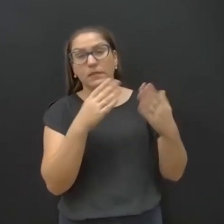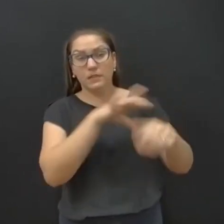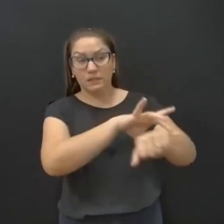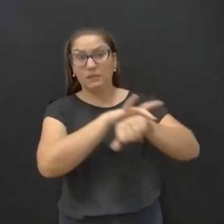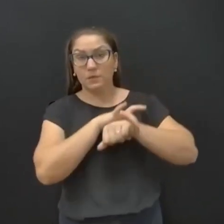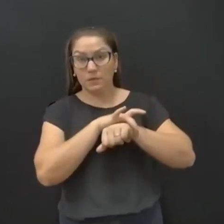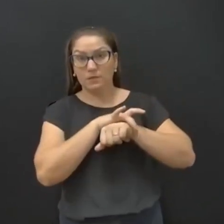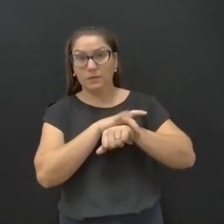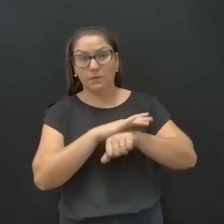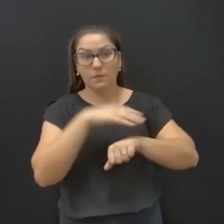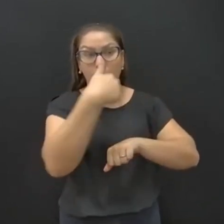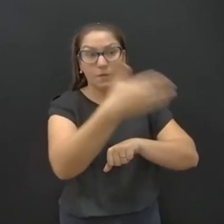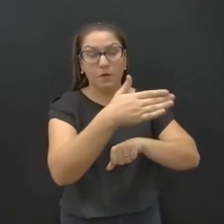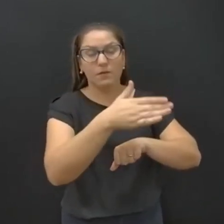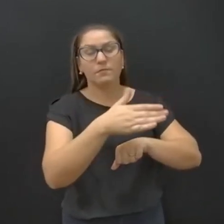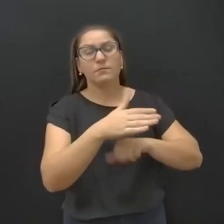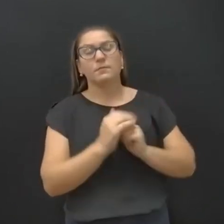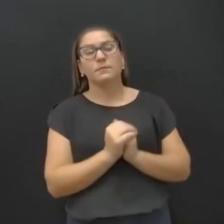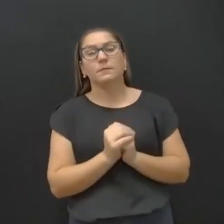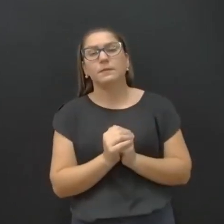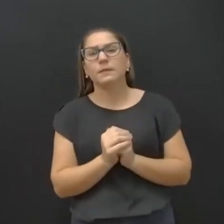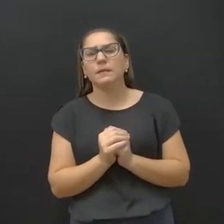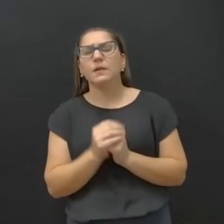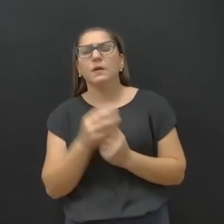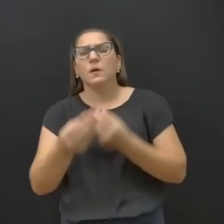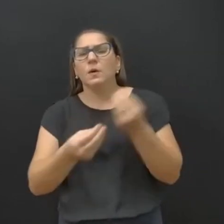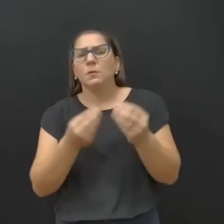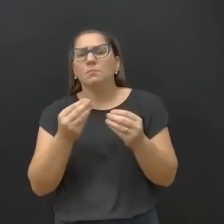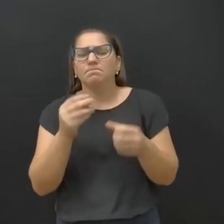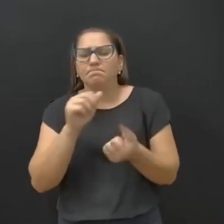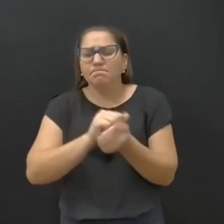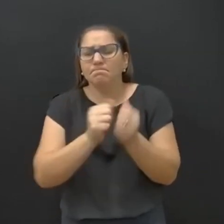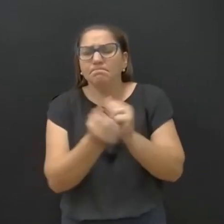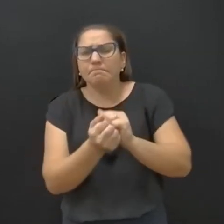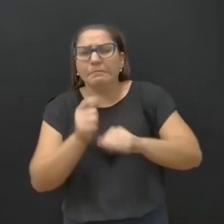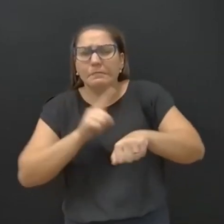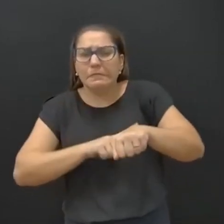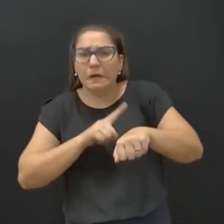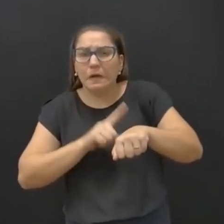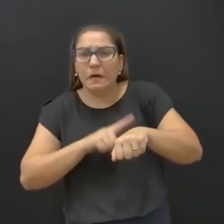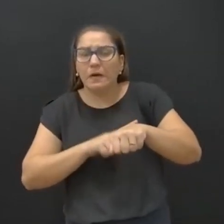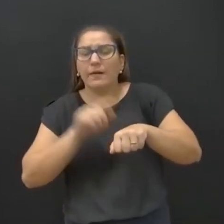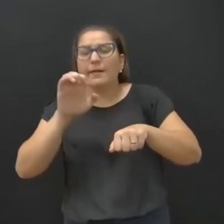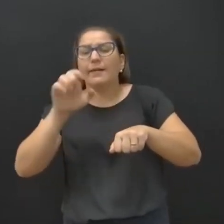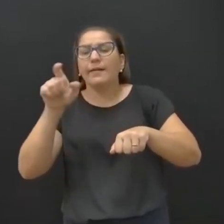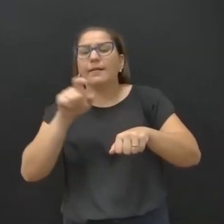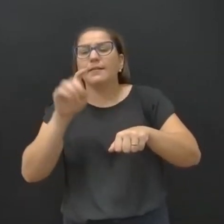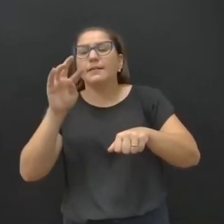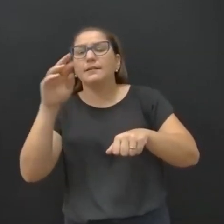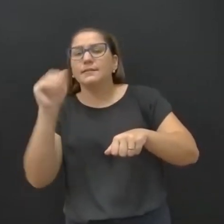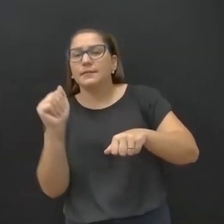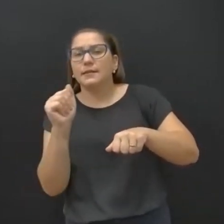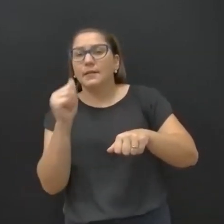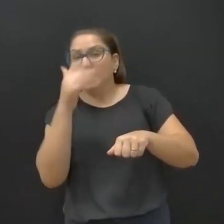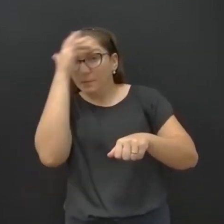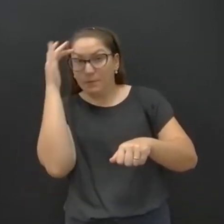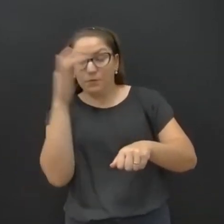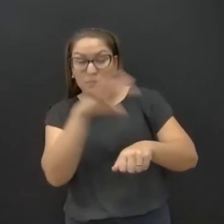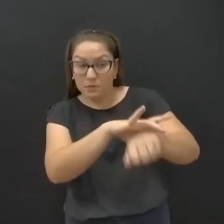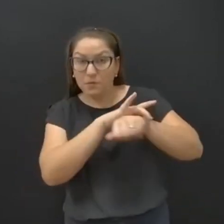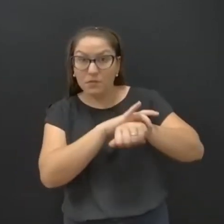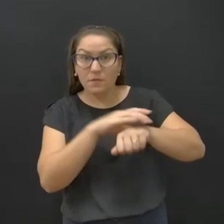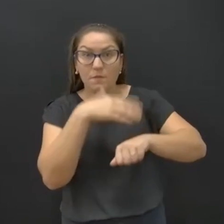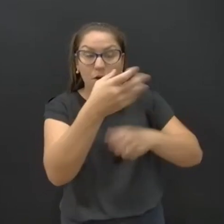Municipal, que é o pedido da flexibilização das horas extras para os agentes da Guarda Municipal.